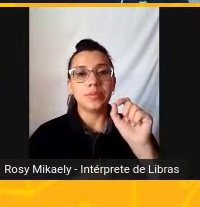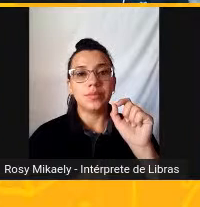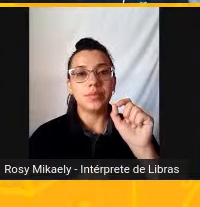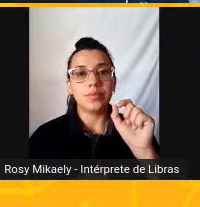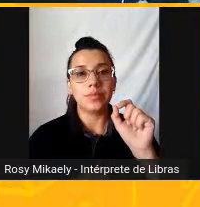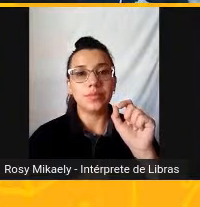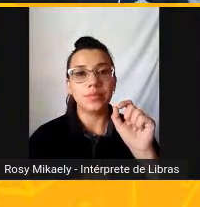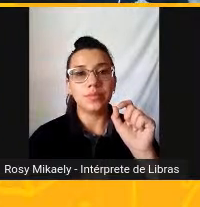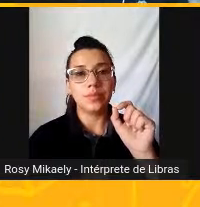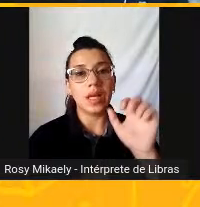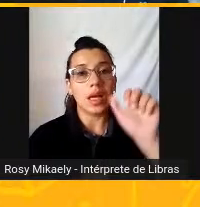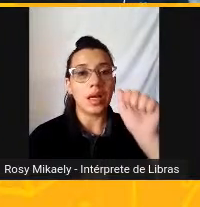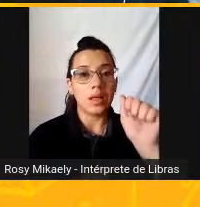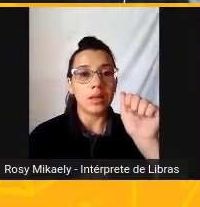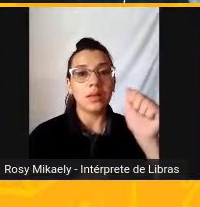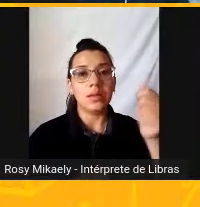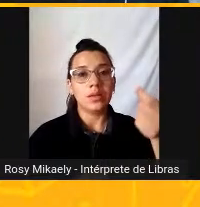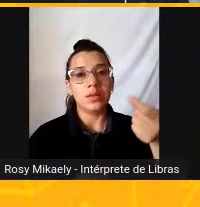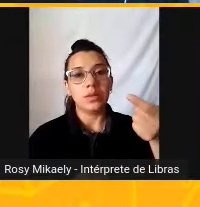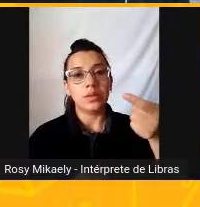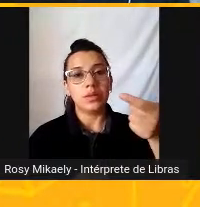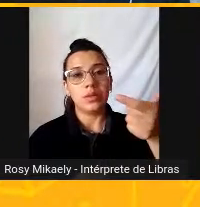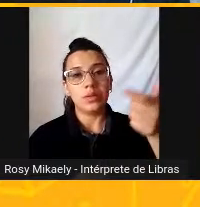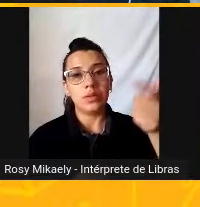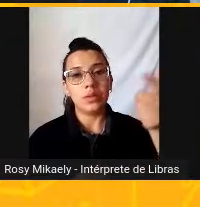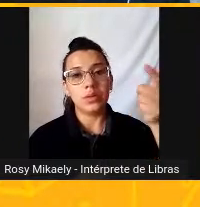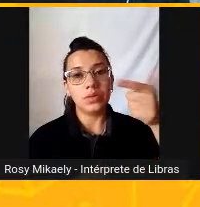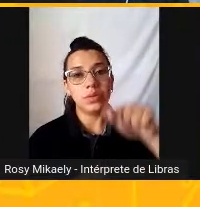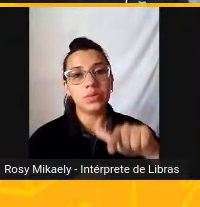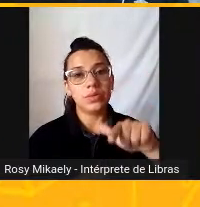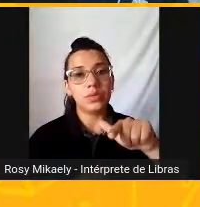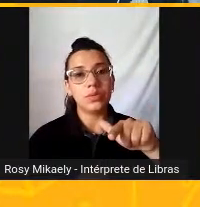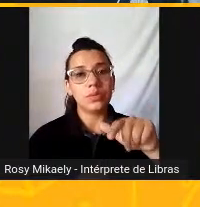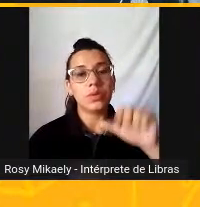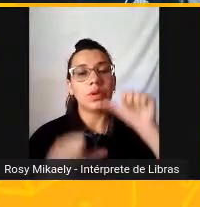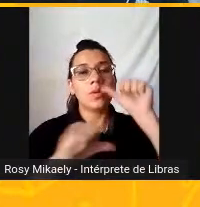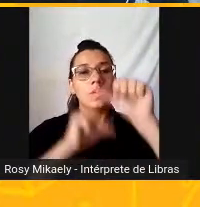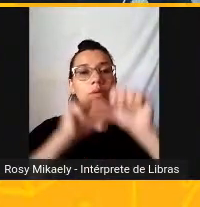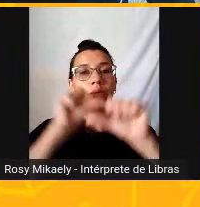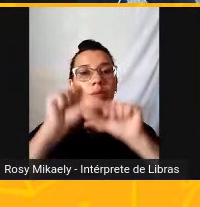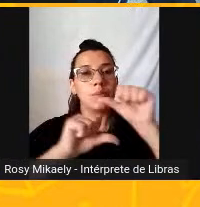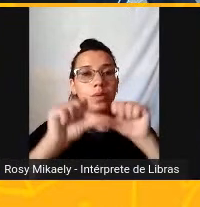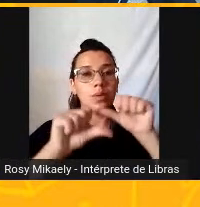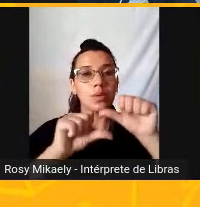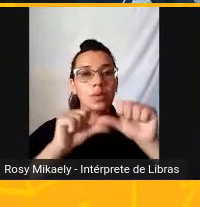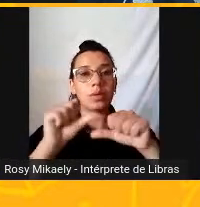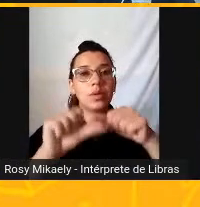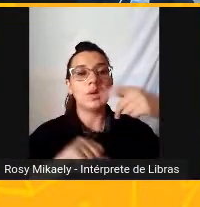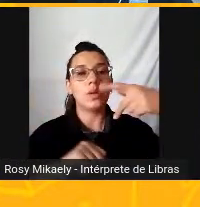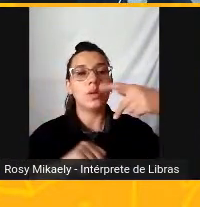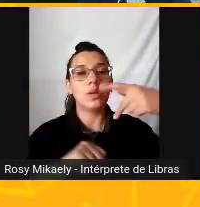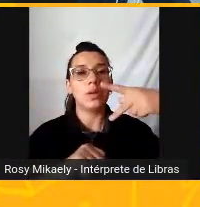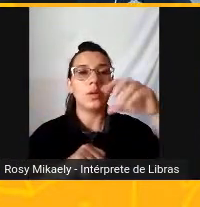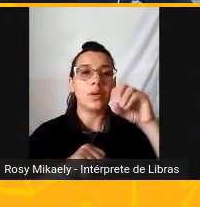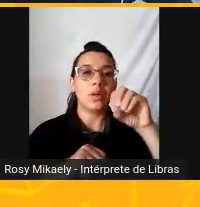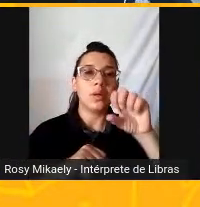Defesa do movimento artístico Da pós-modernidade Típica do século XXI